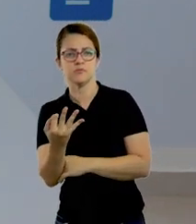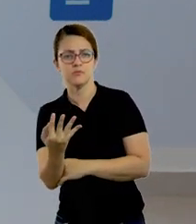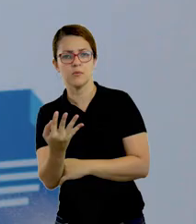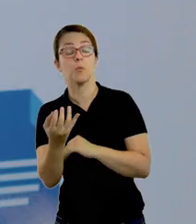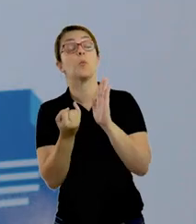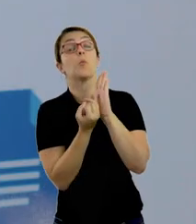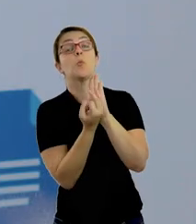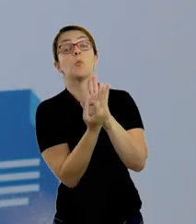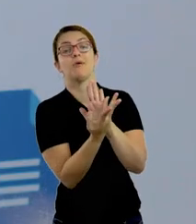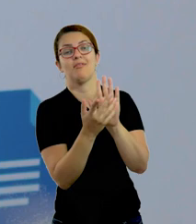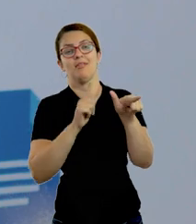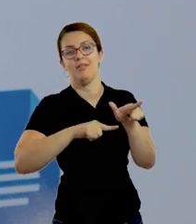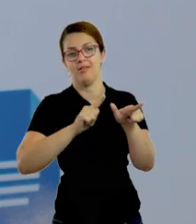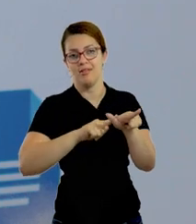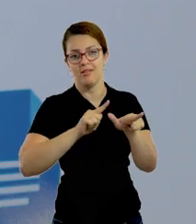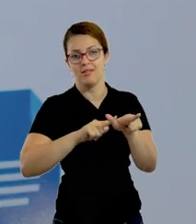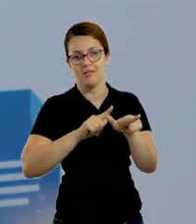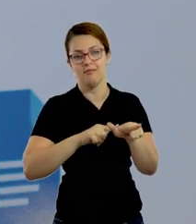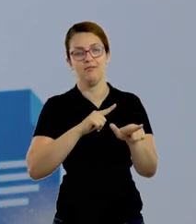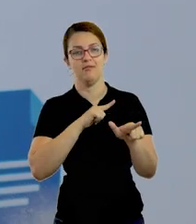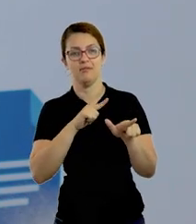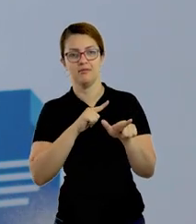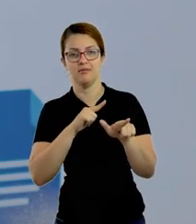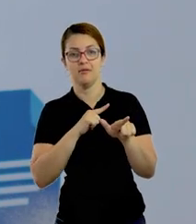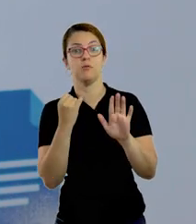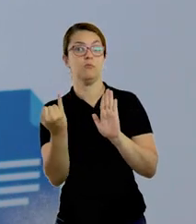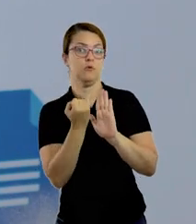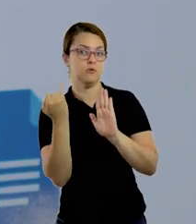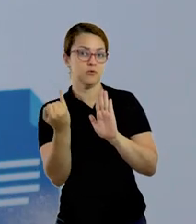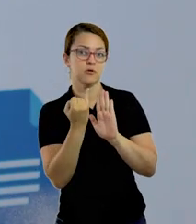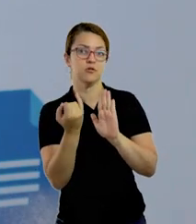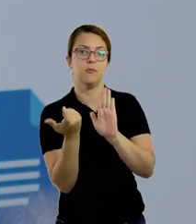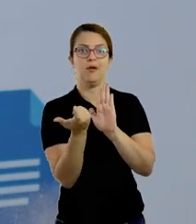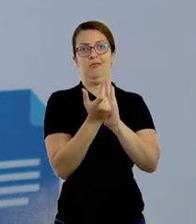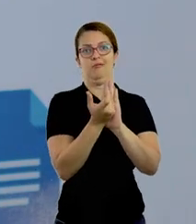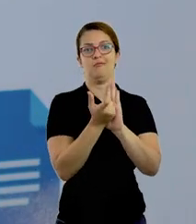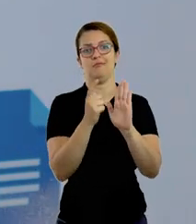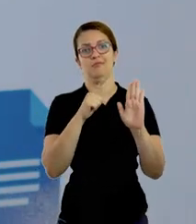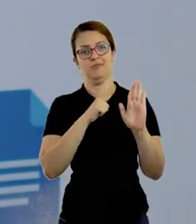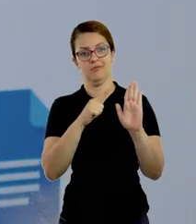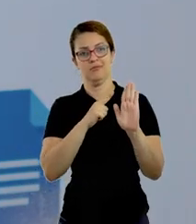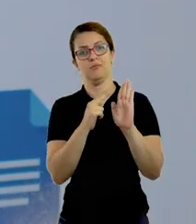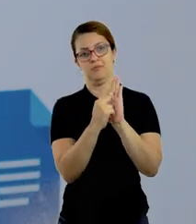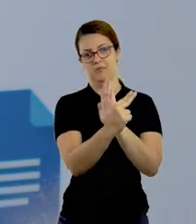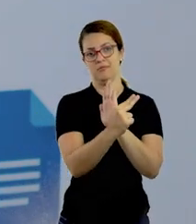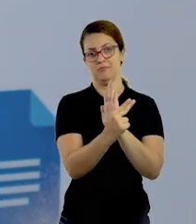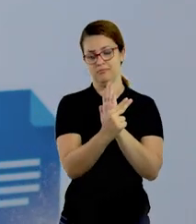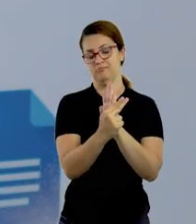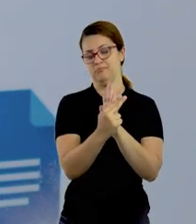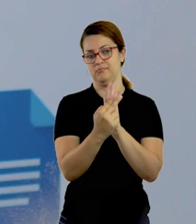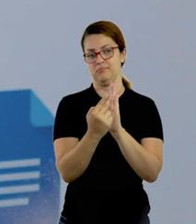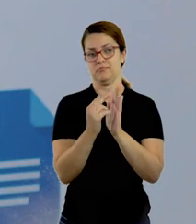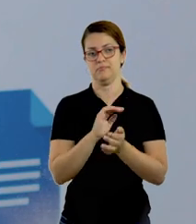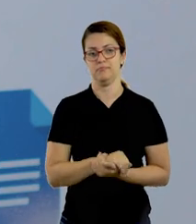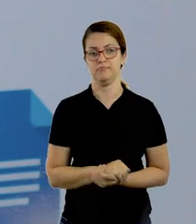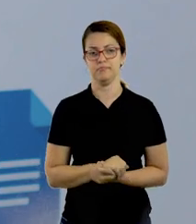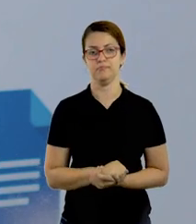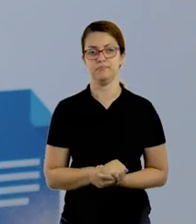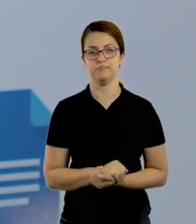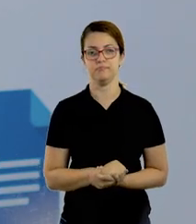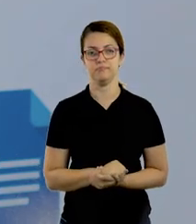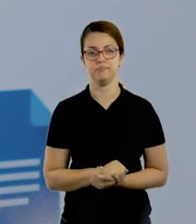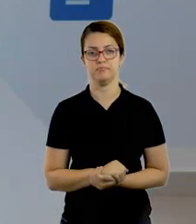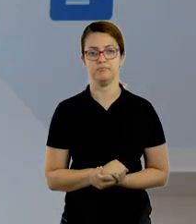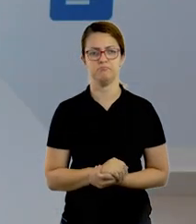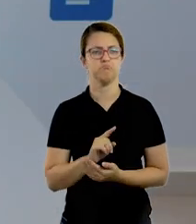de contagem do número de letras e o quanto é importante as letrinhas para formar as palavrinhas, né? Nesse início de alfabetização.